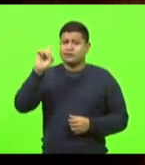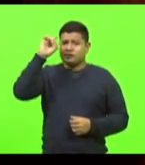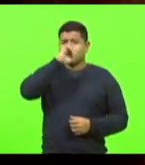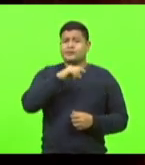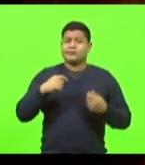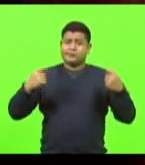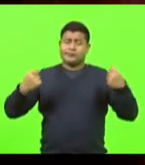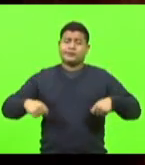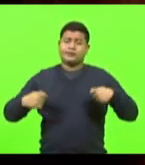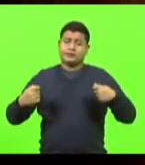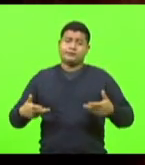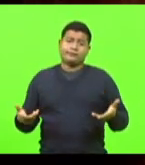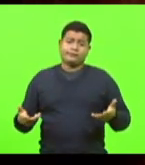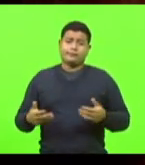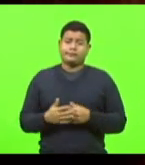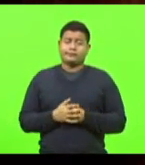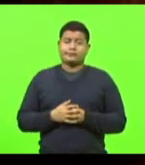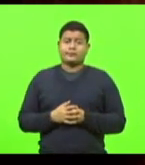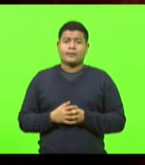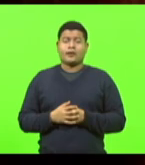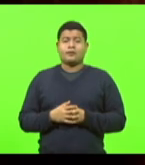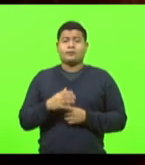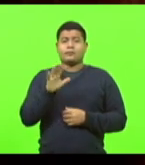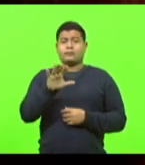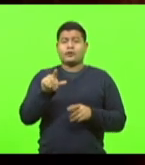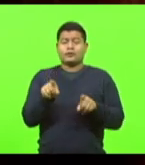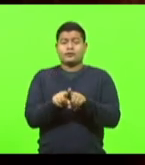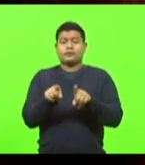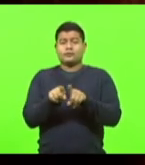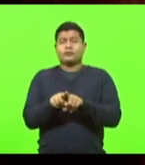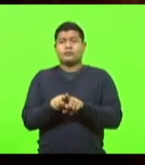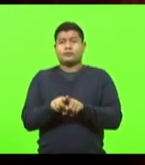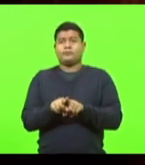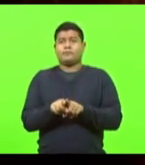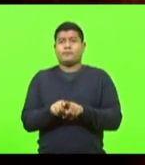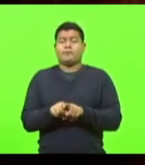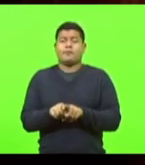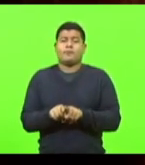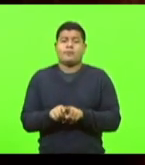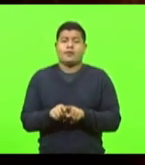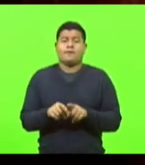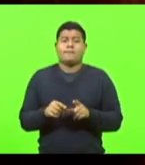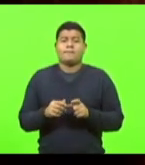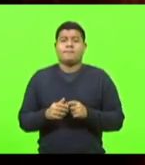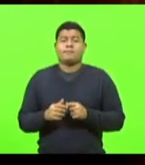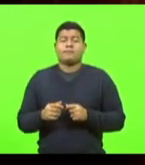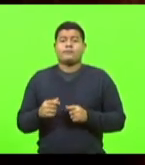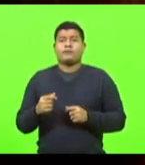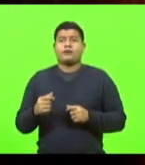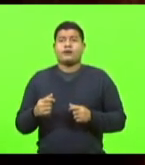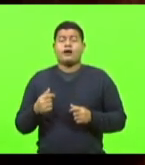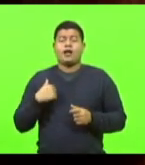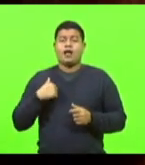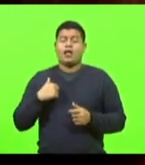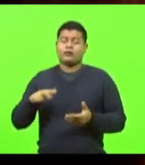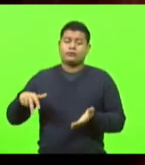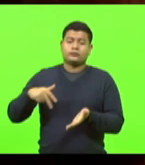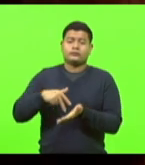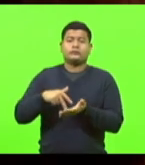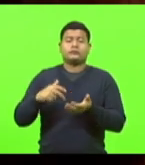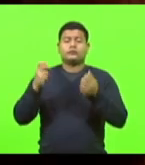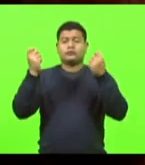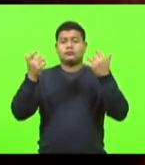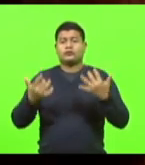feito. Por outro lado, senhor presidente, senhoras e senhores deputados, eu venho aqui trazer uma